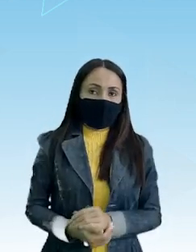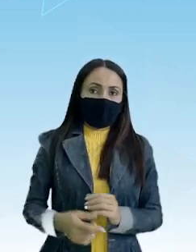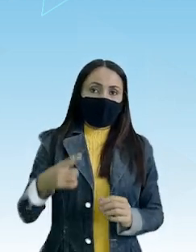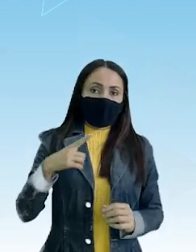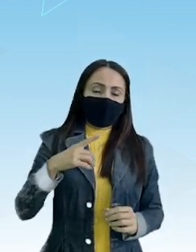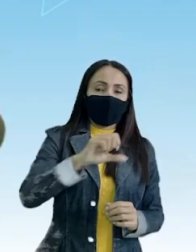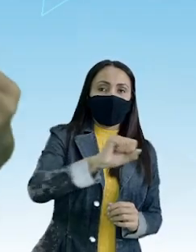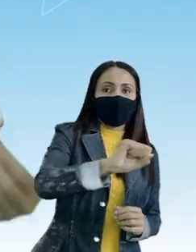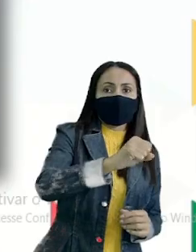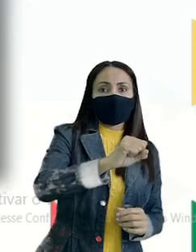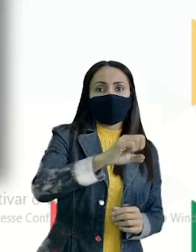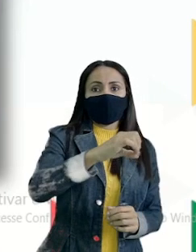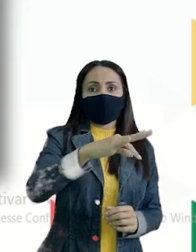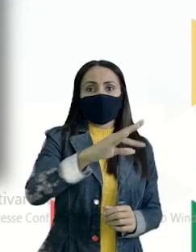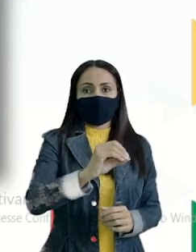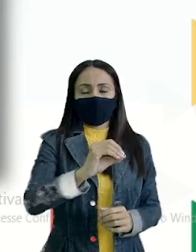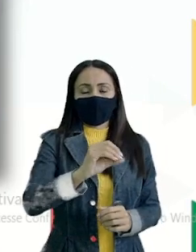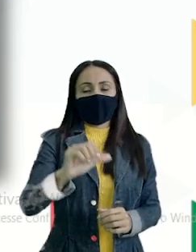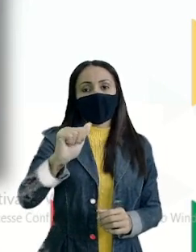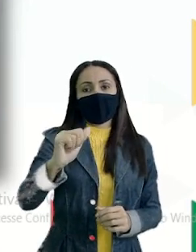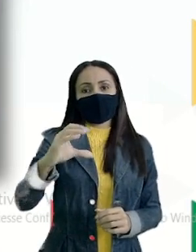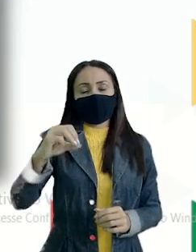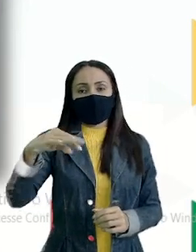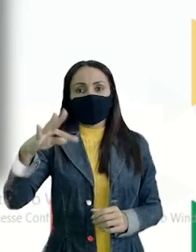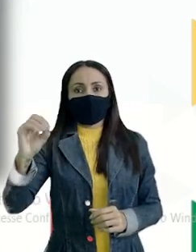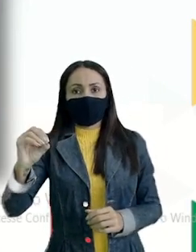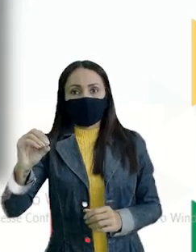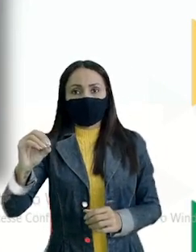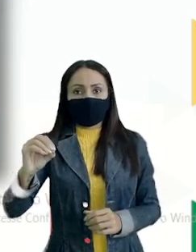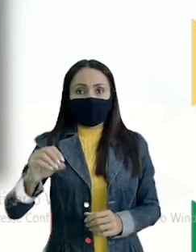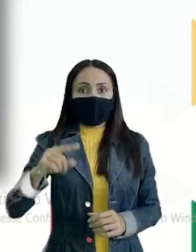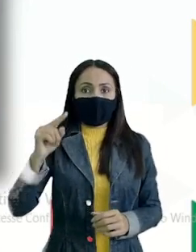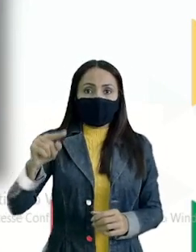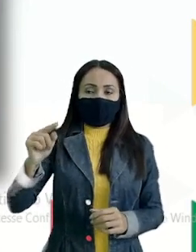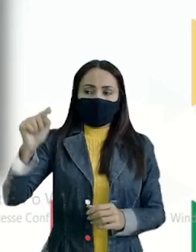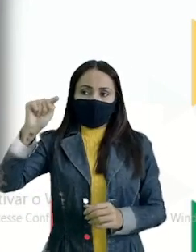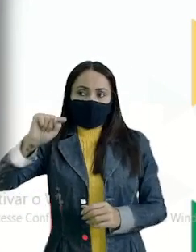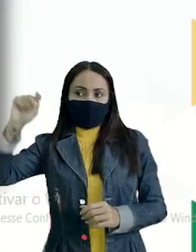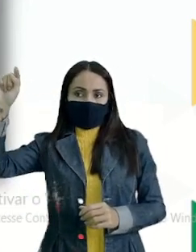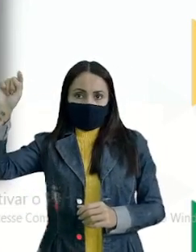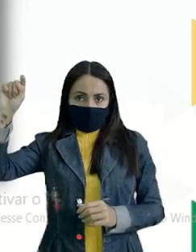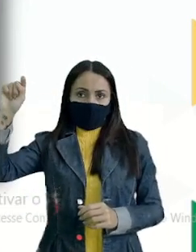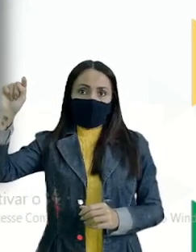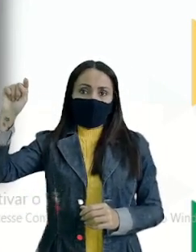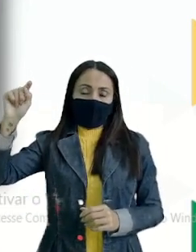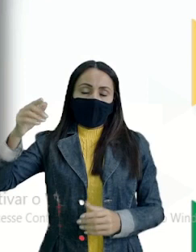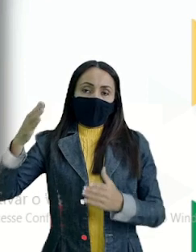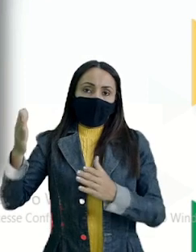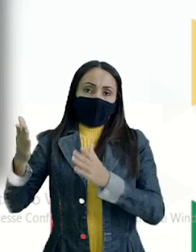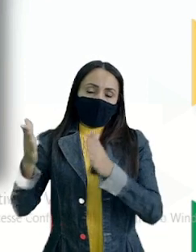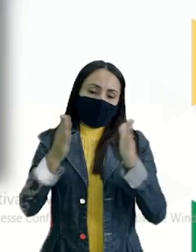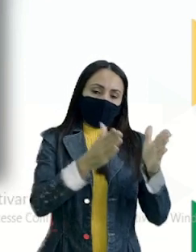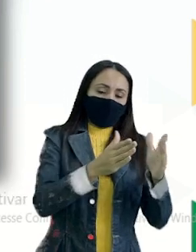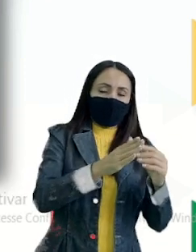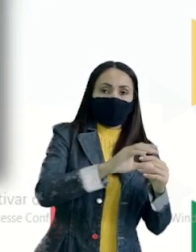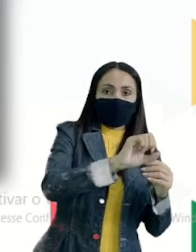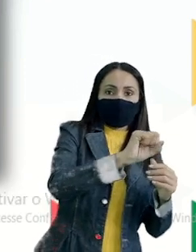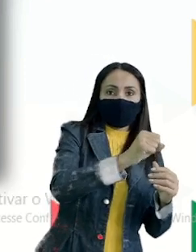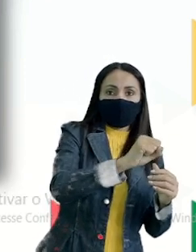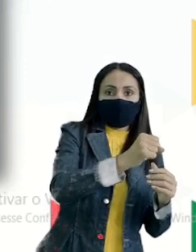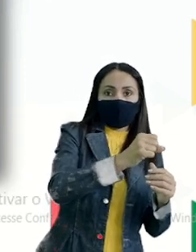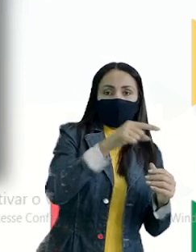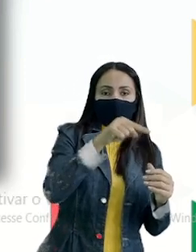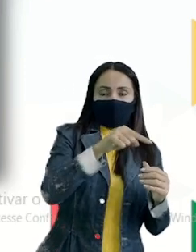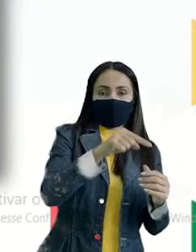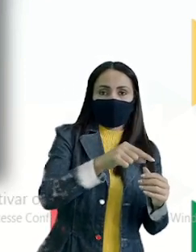dois S E o acento E C Acento com C É um sinal gráfico O acento agudo Acento com dois S De acentar